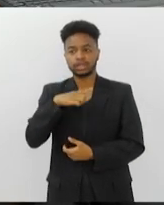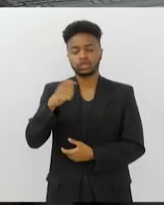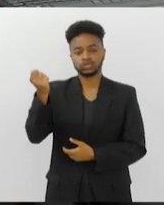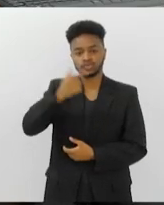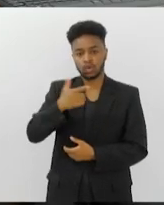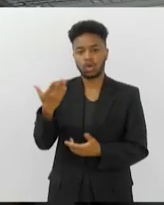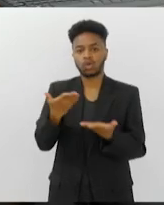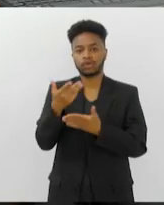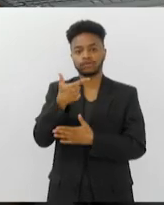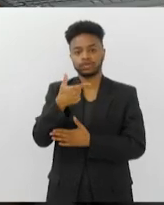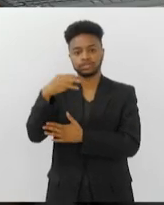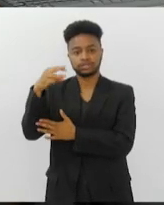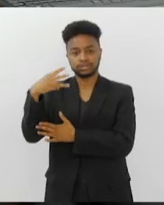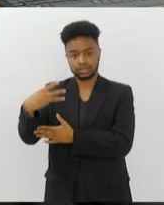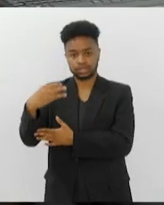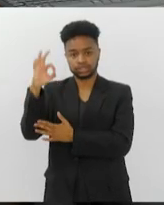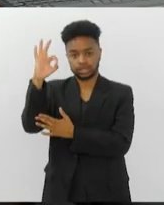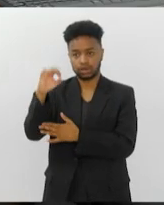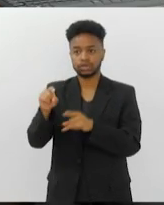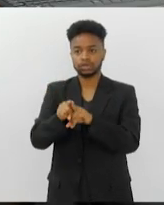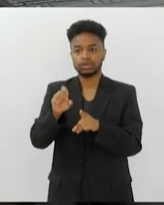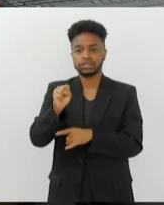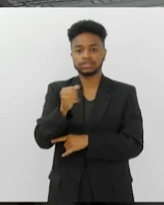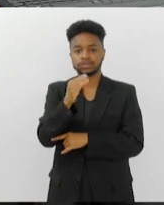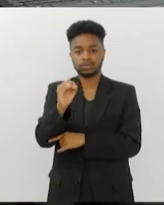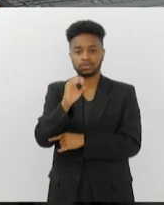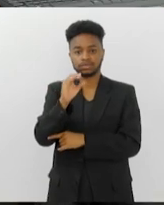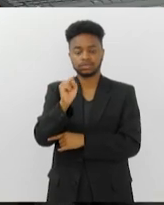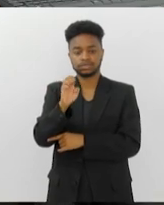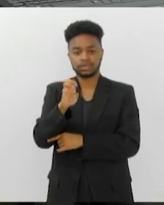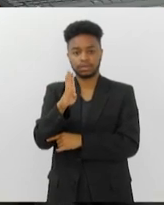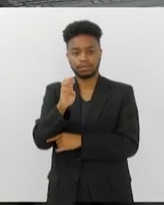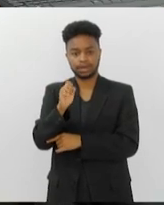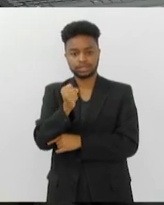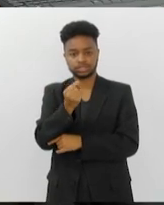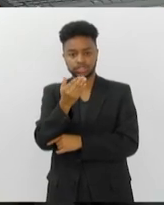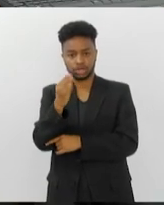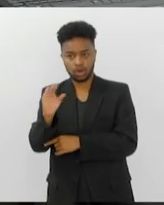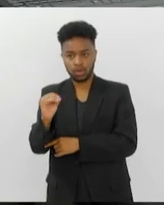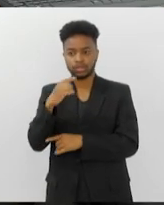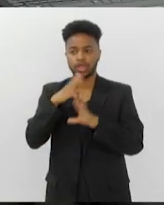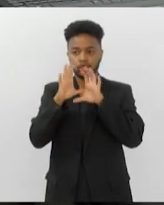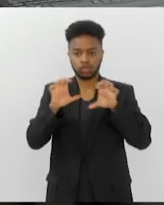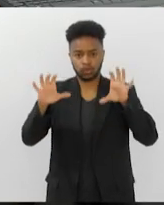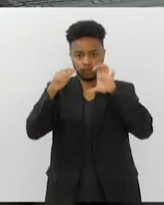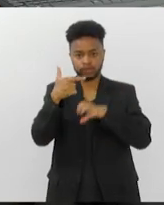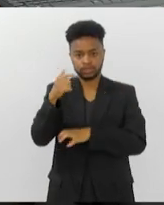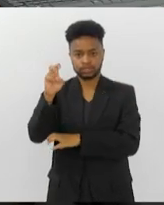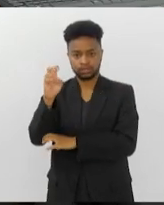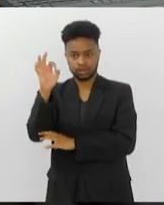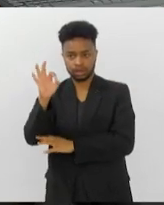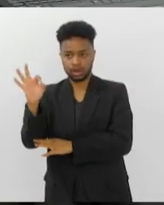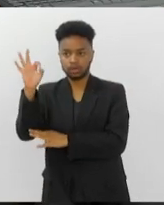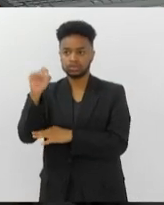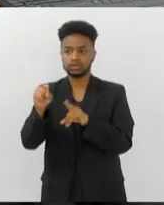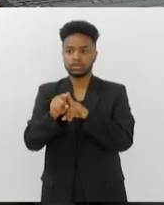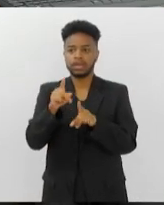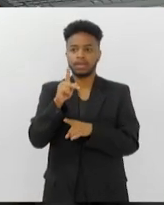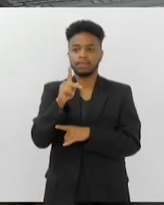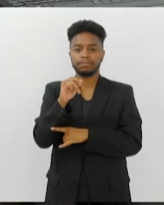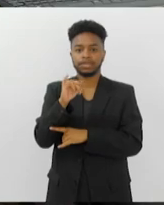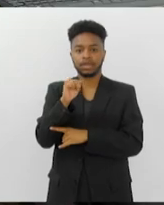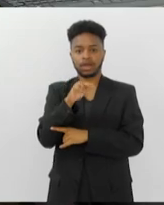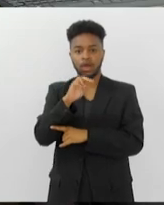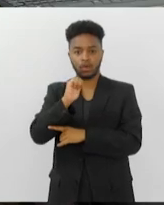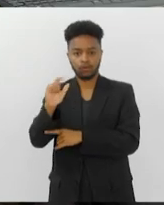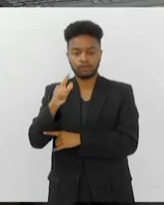graus, céu limpo. São Sebastião do Alto está com nuvens quebradas, 25 graus. Pinheiral com sol,